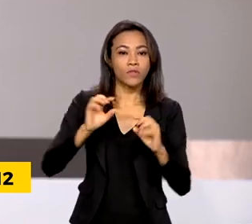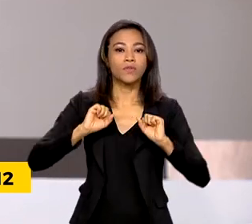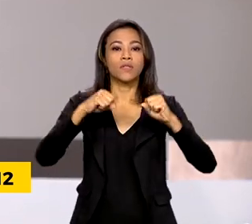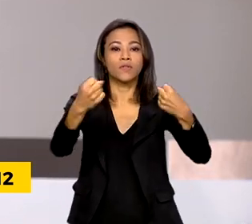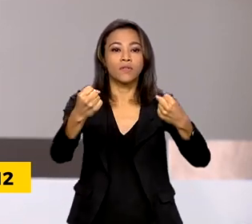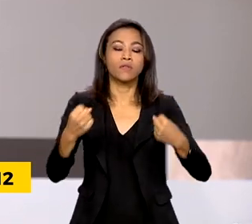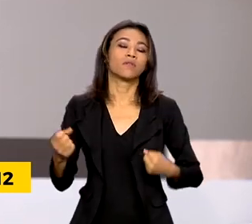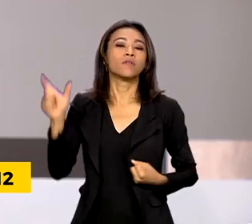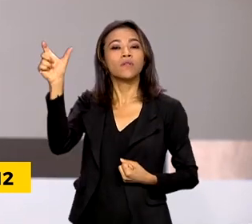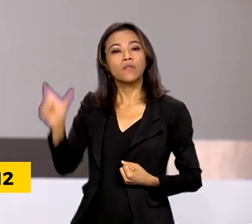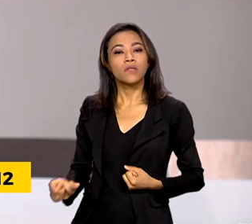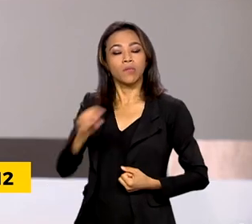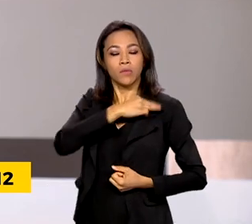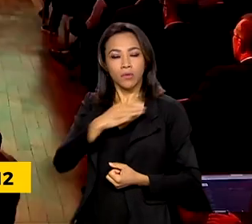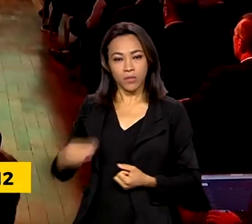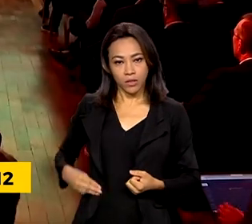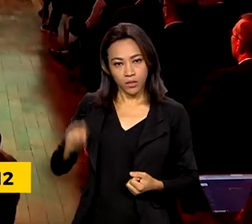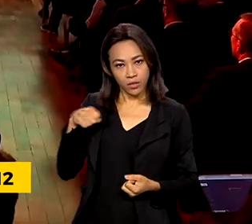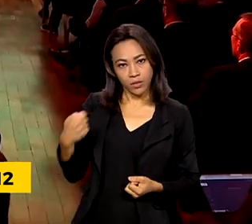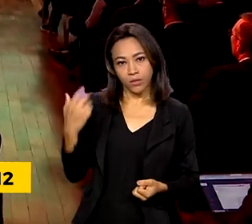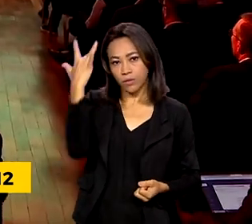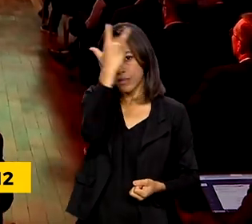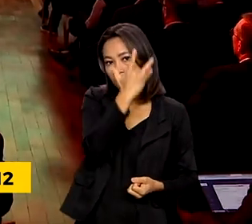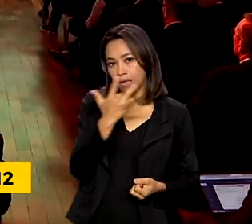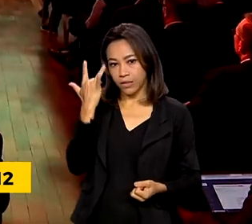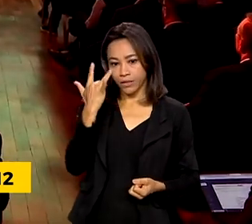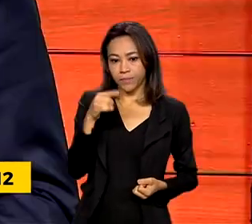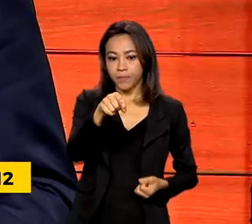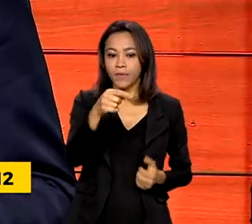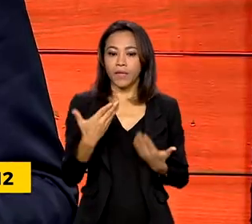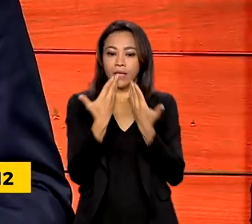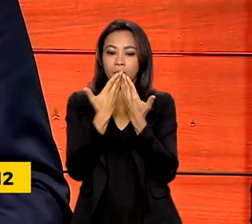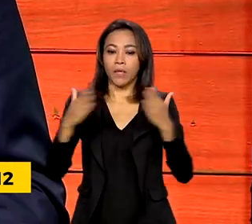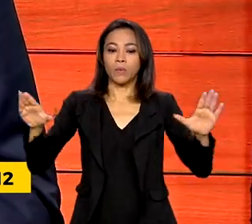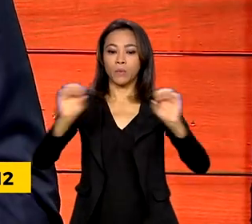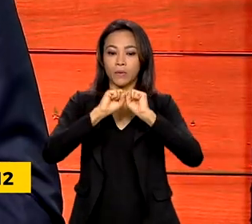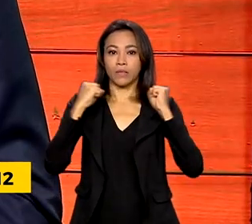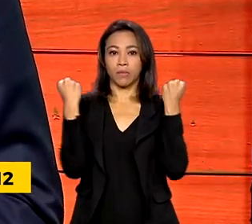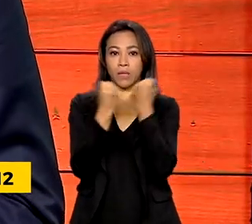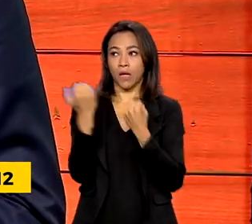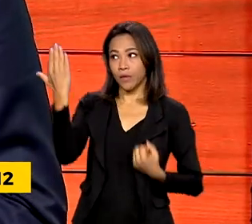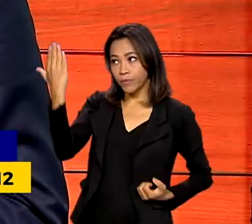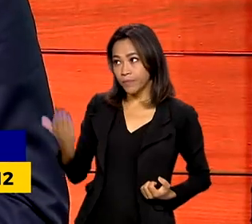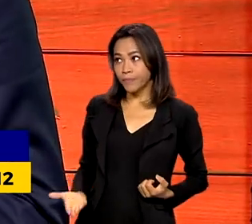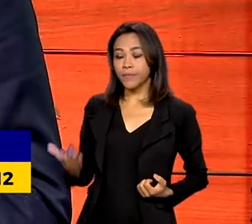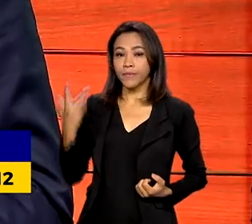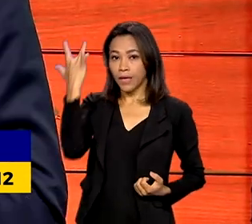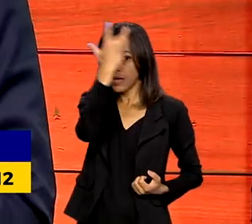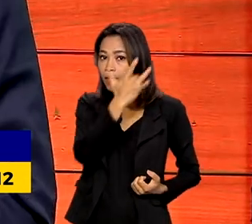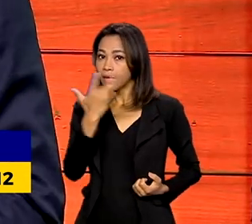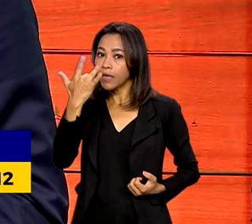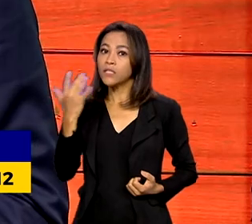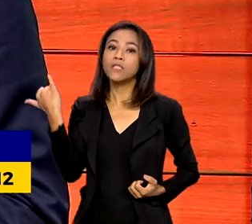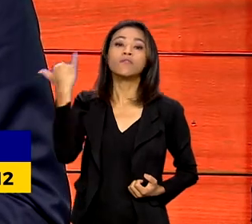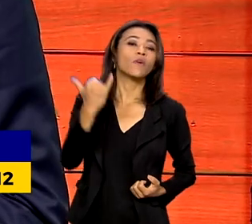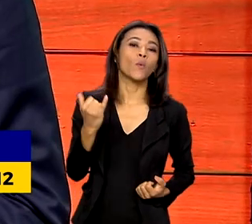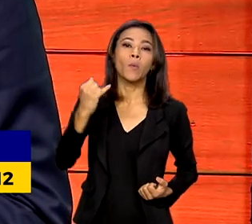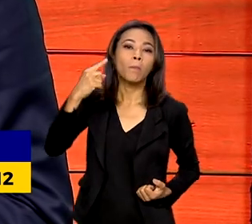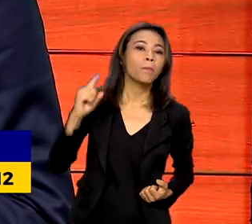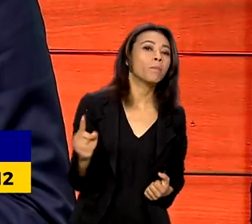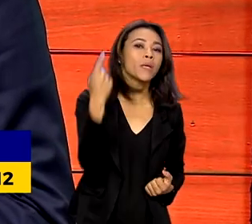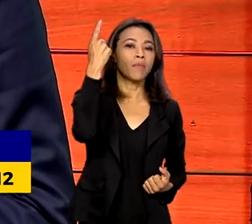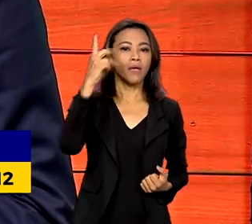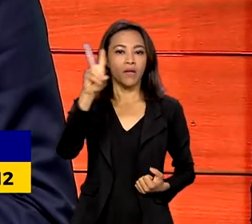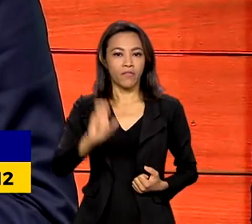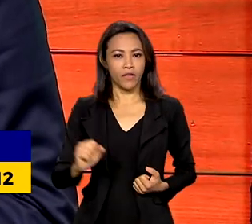Fernando Haddad em São Paulo. Na abertura do seminário, Fernando Haddad disse que essa é a primeira vez na história do país que um